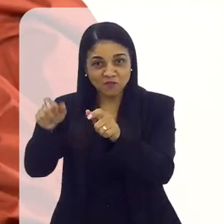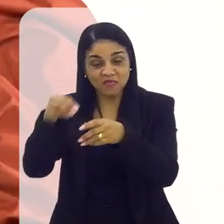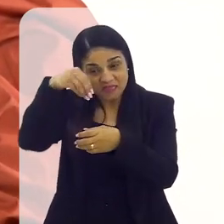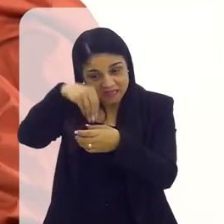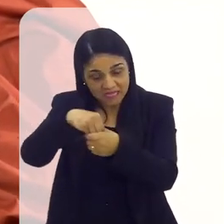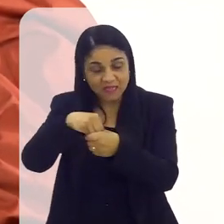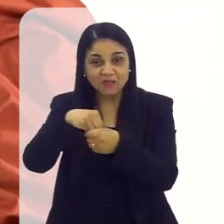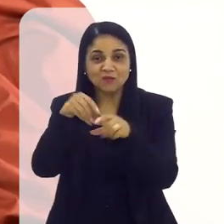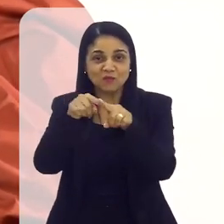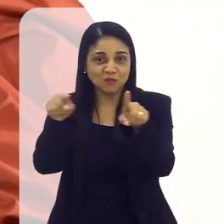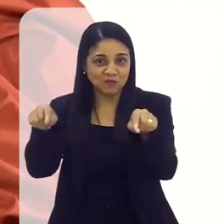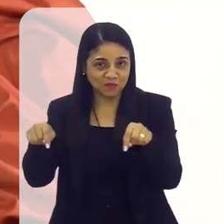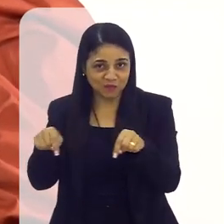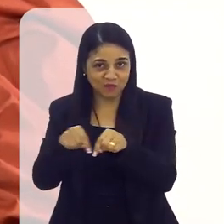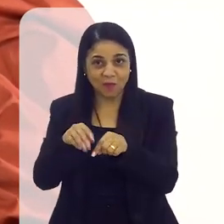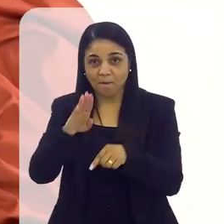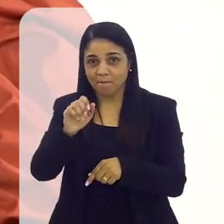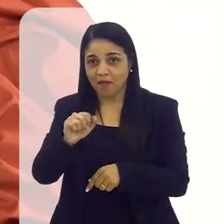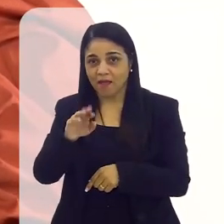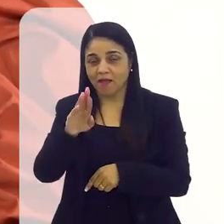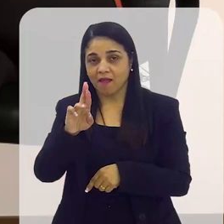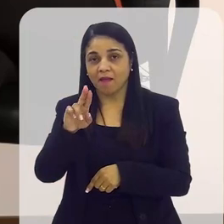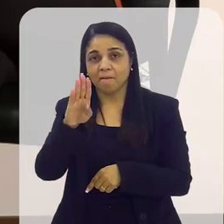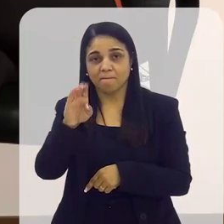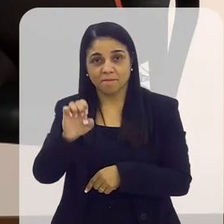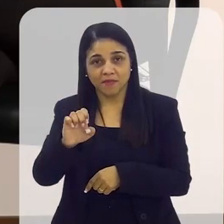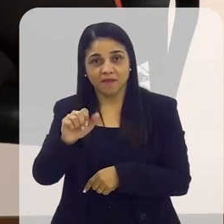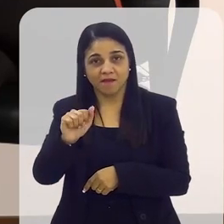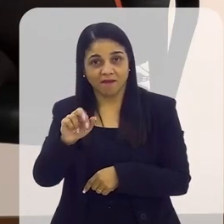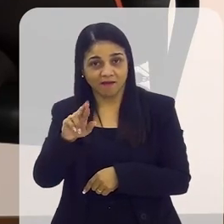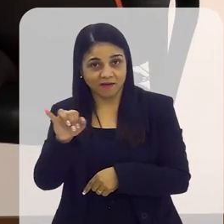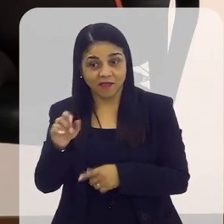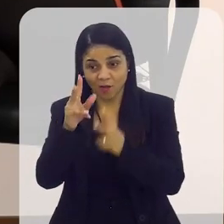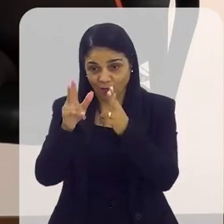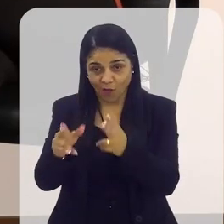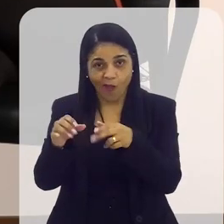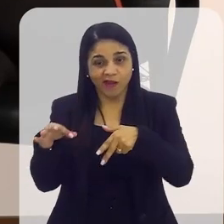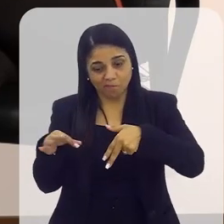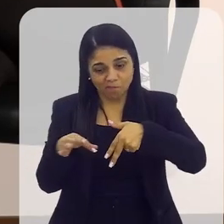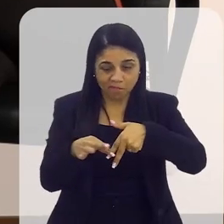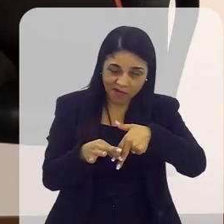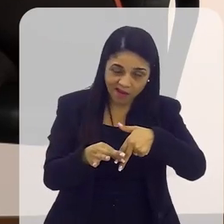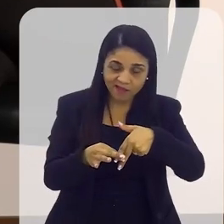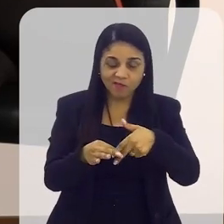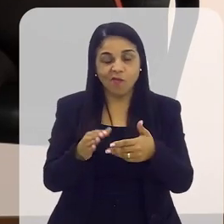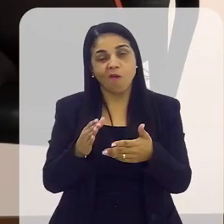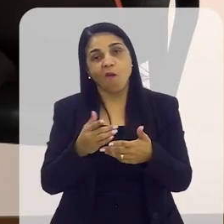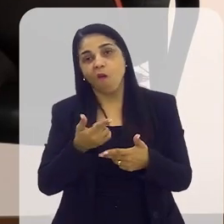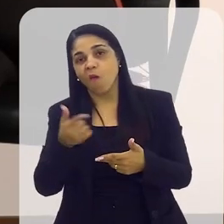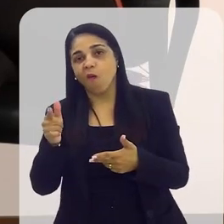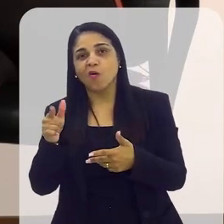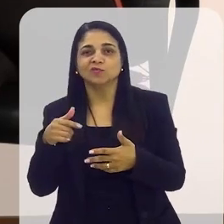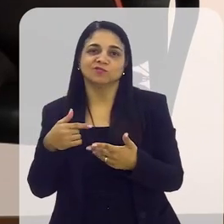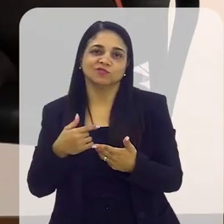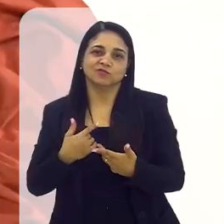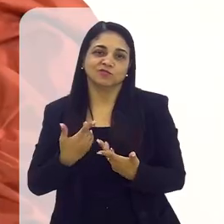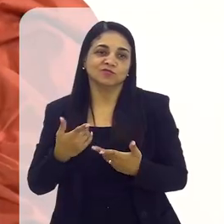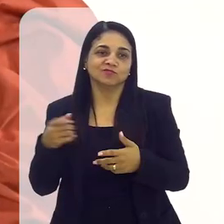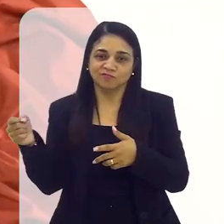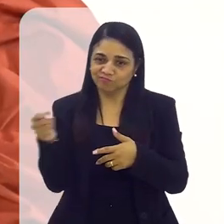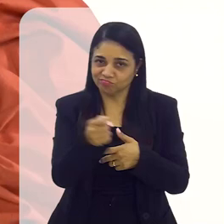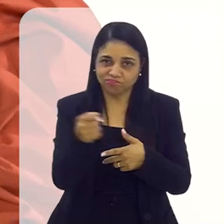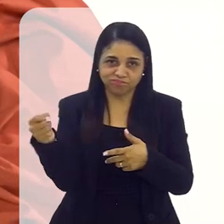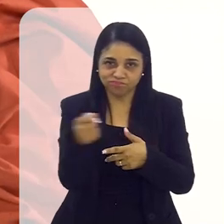estabelecimento dele mais umas quatro pessoas que trabalham. Que passaram pela situação dele. Alguns passaram pela situação dele, estão lá